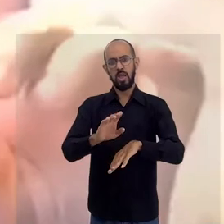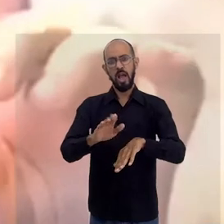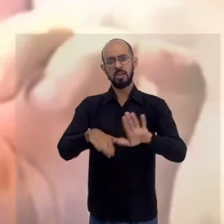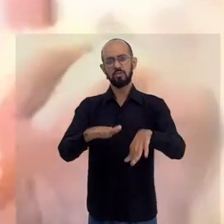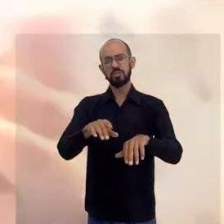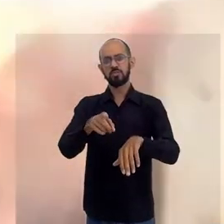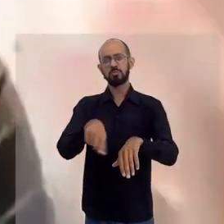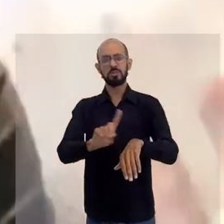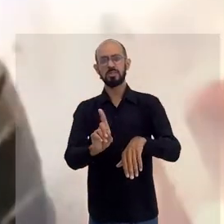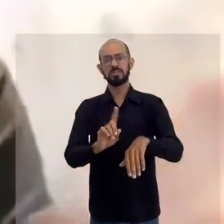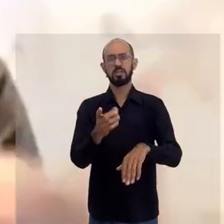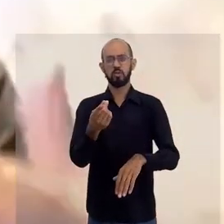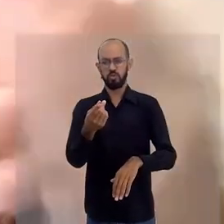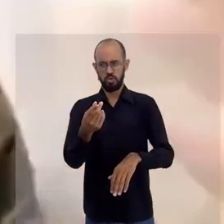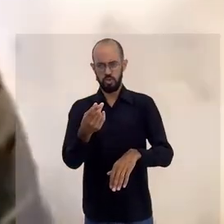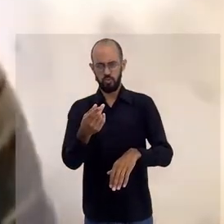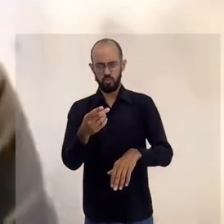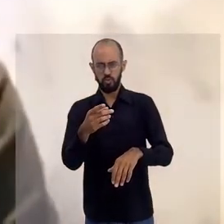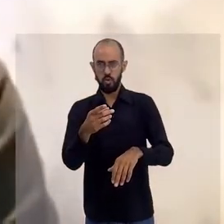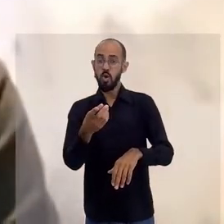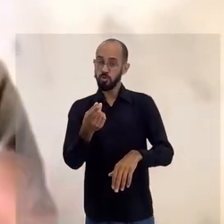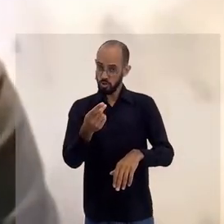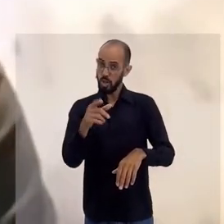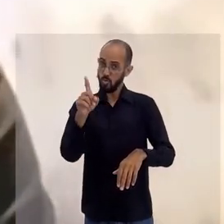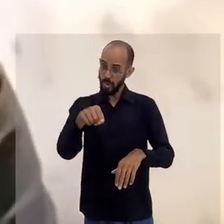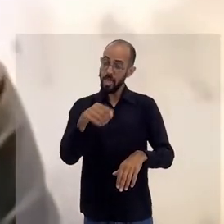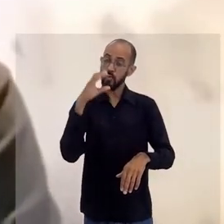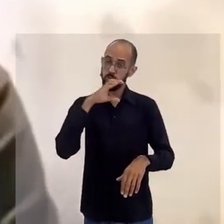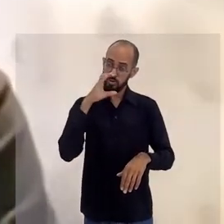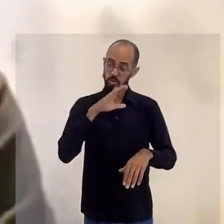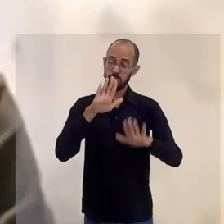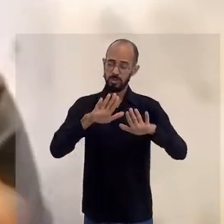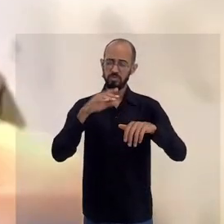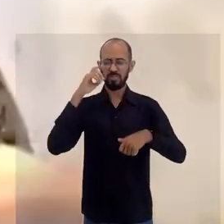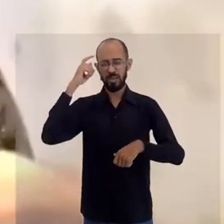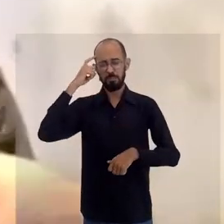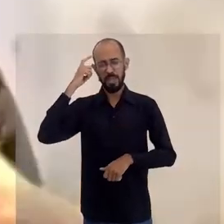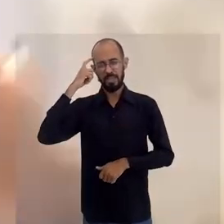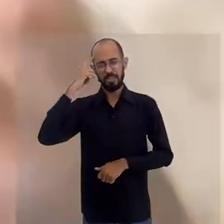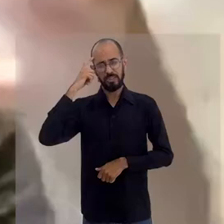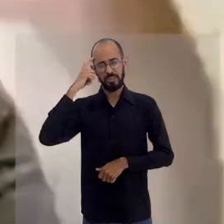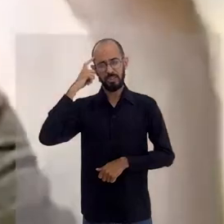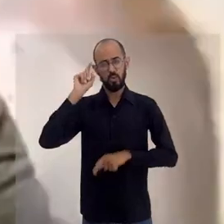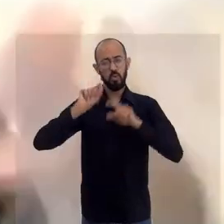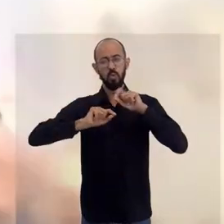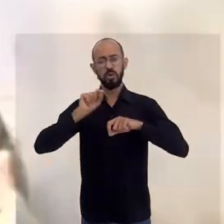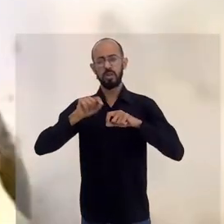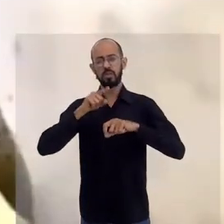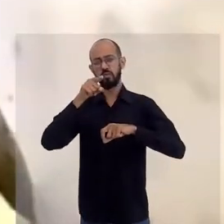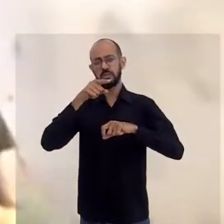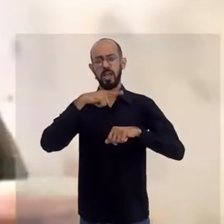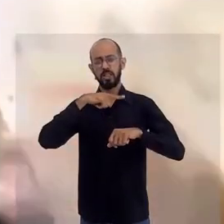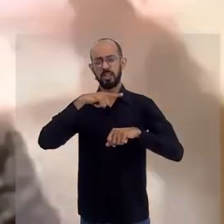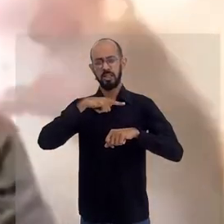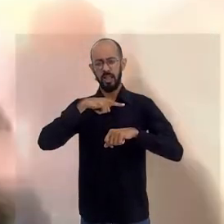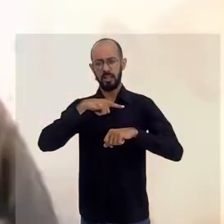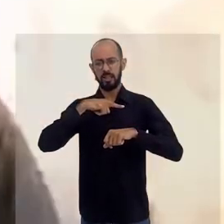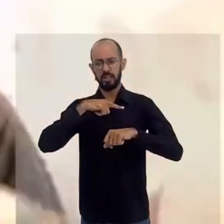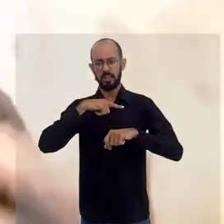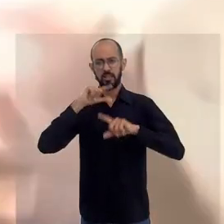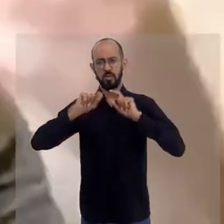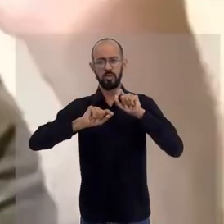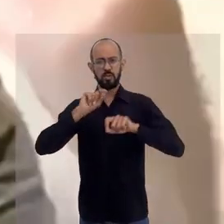não necessariamente com dinheiro, claro que o dinheiro agora é mais urgente, mas que você reflita o que você tem de